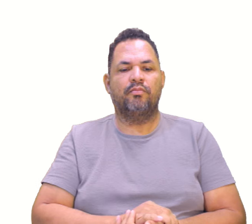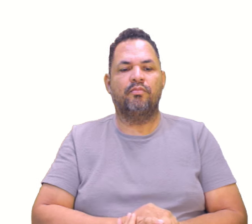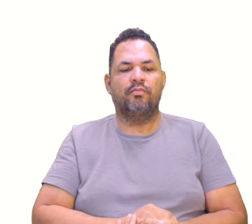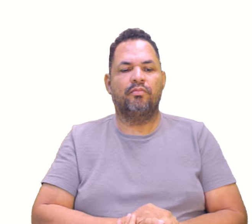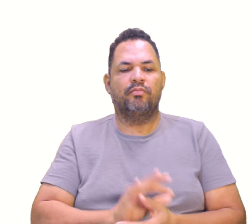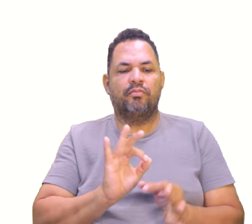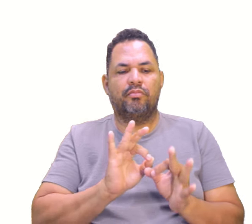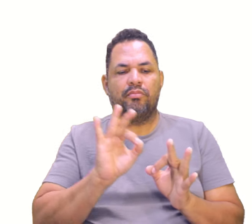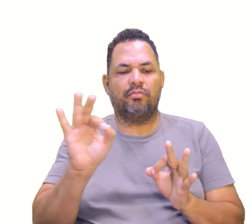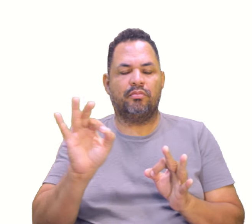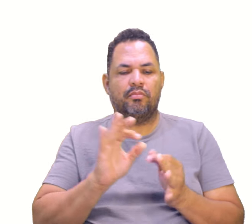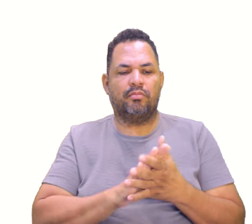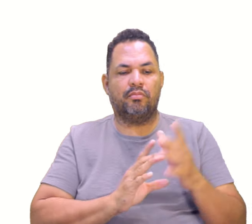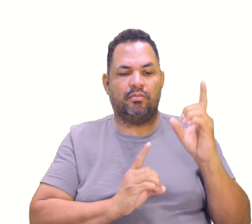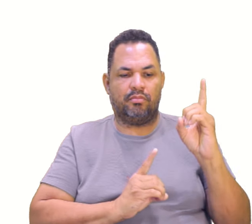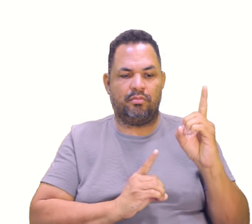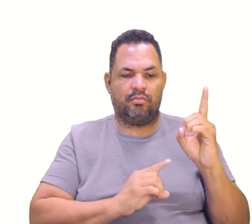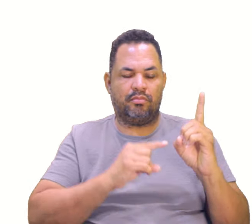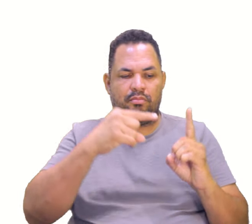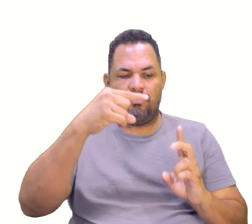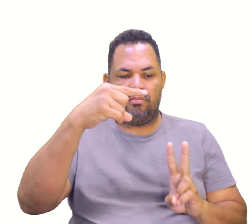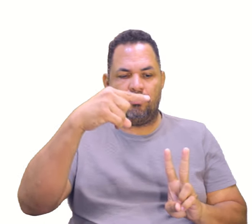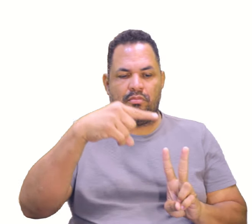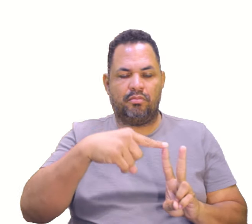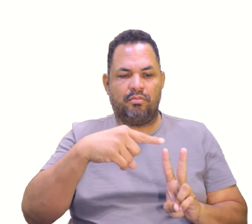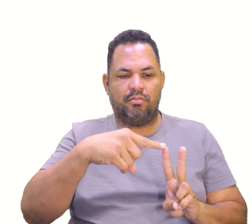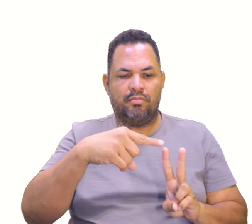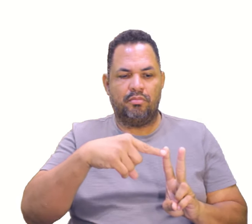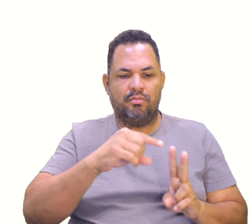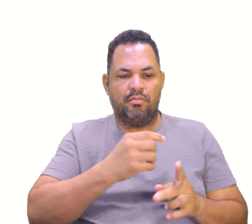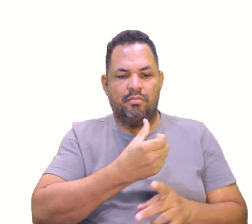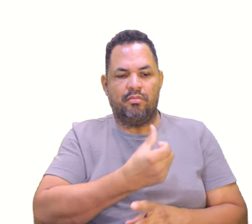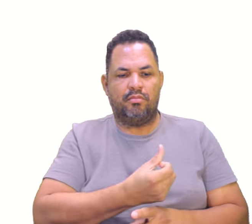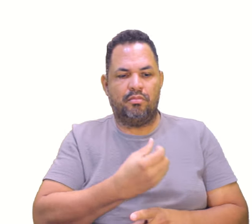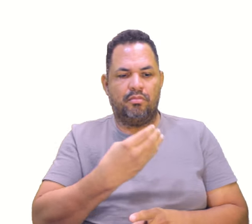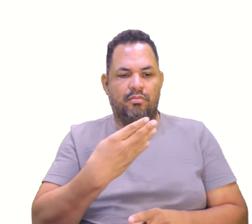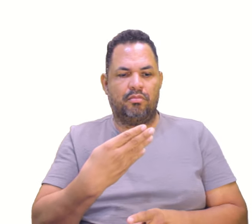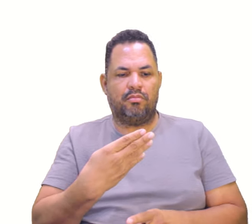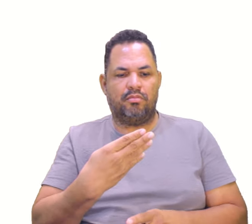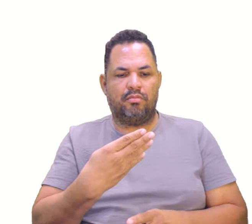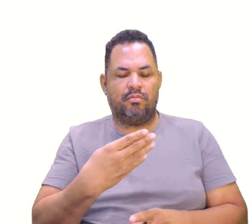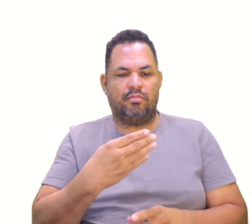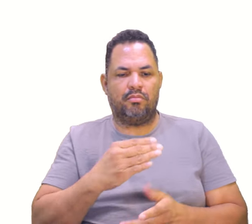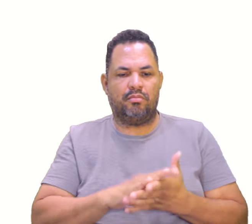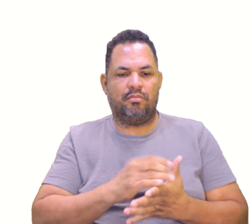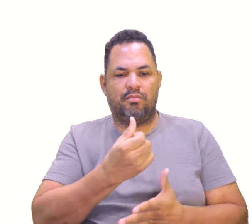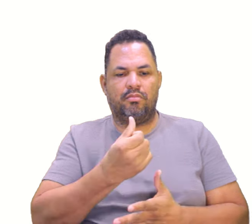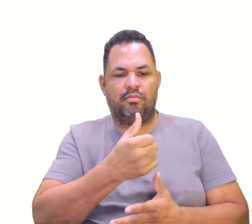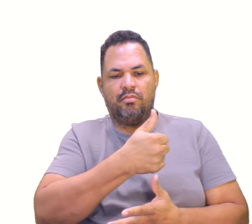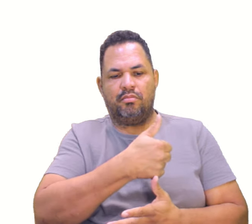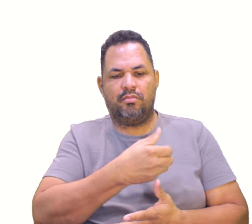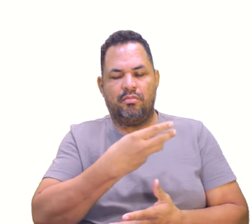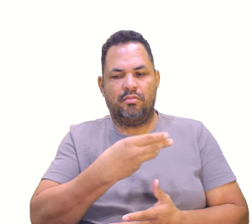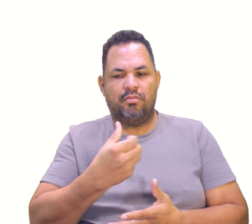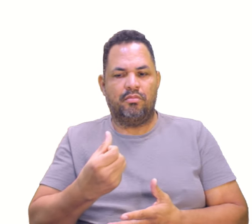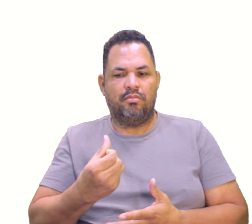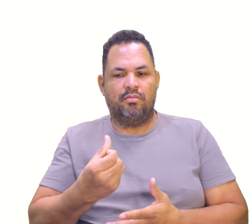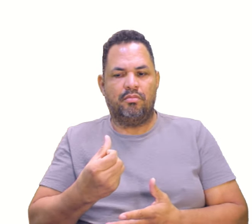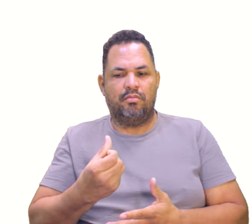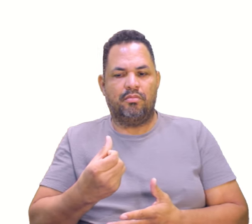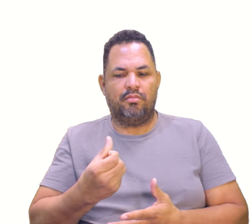Então a distância vai ser dada por raiz de 8 ao quadrado, 60 e 4. 6 ao quadrado, 36.